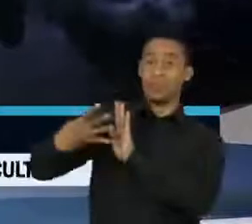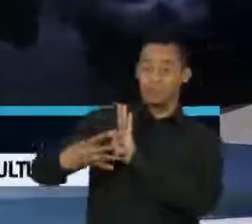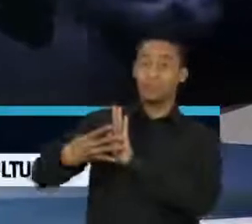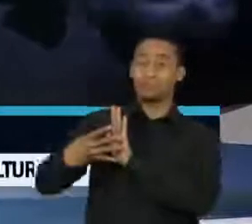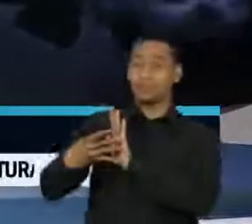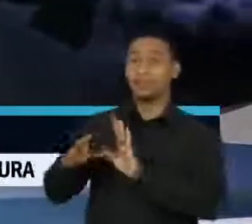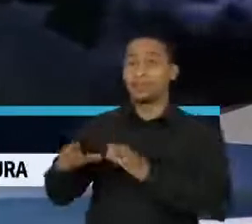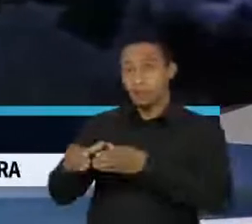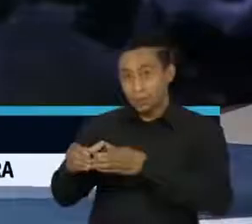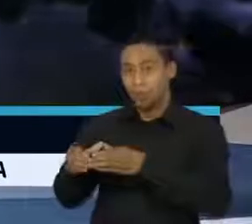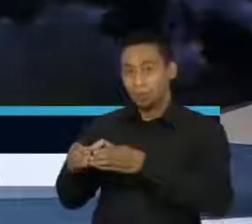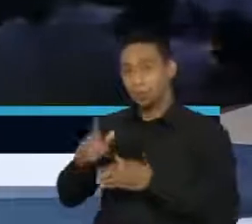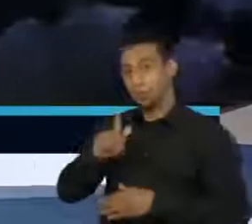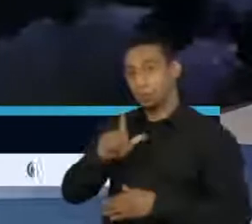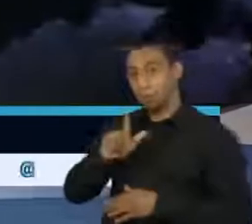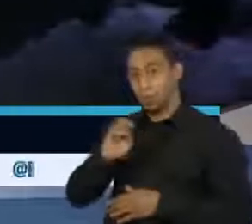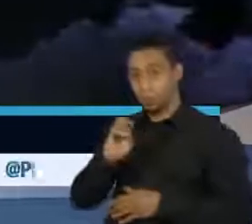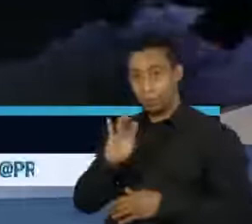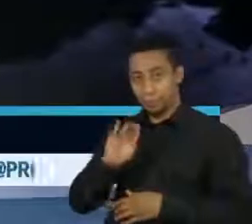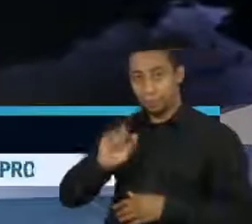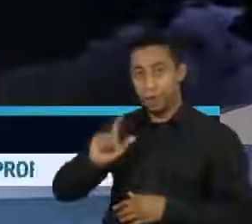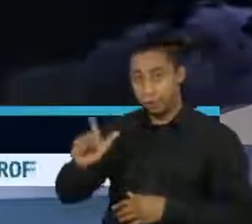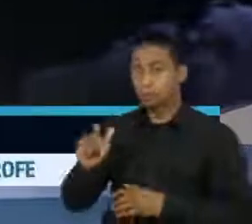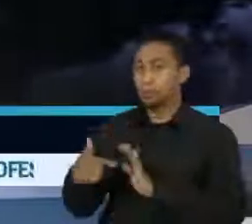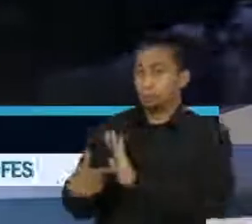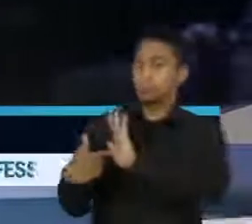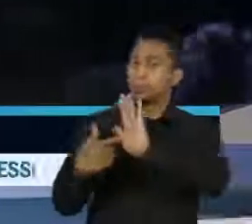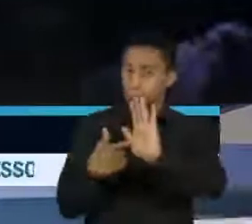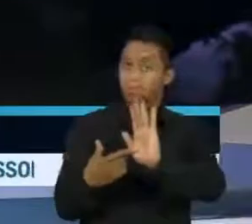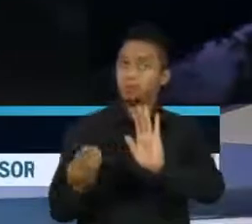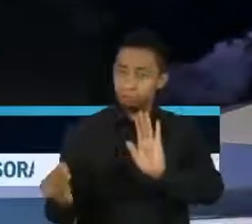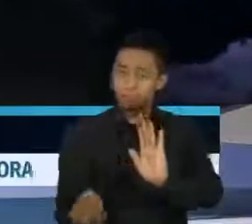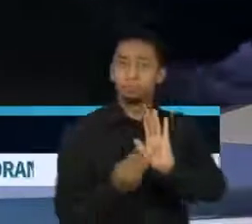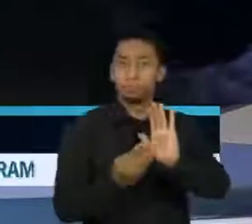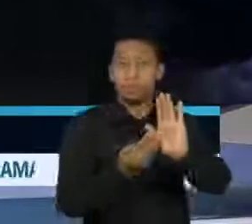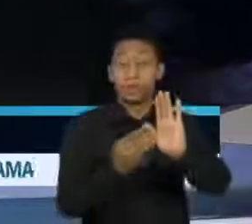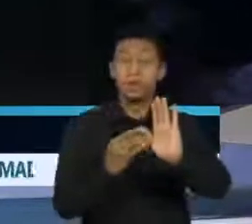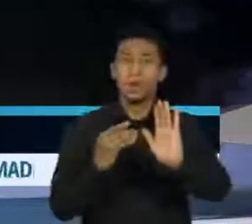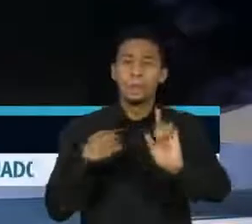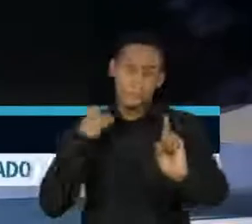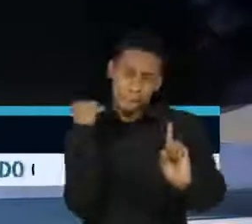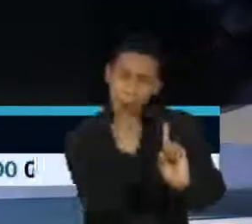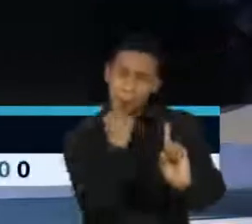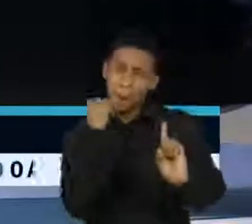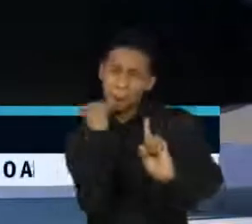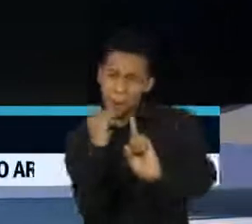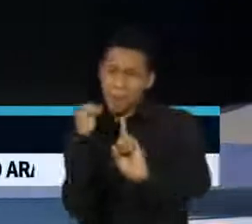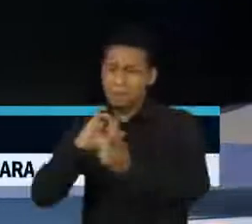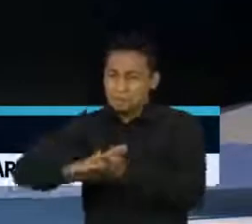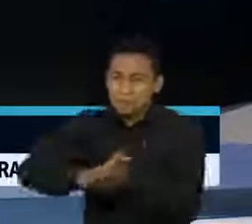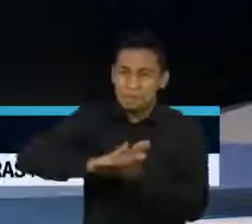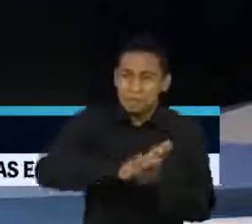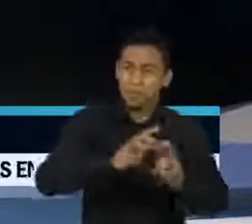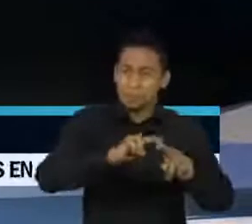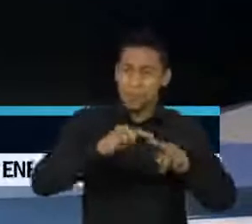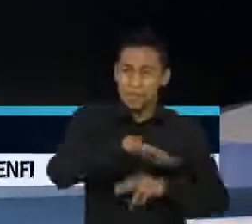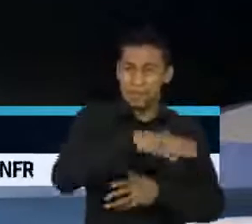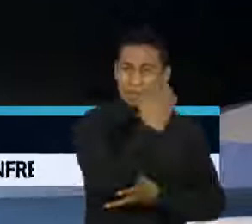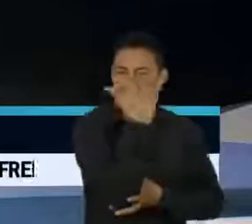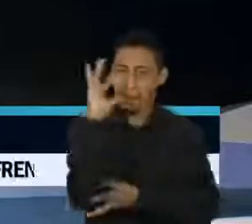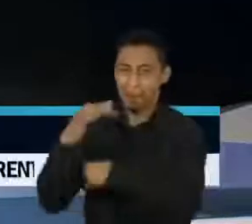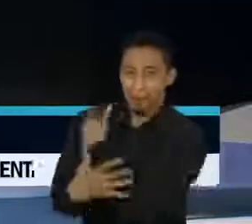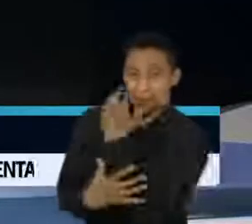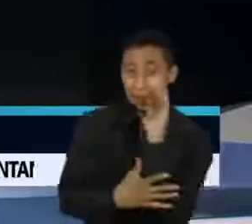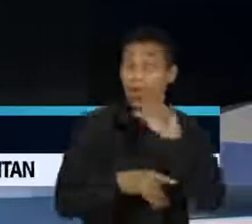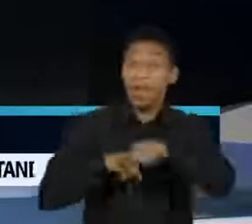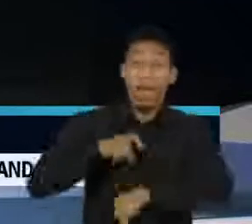Whiteness, divulgado nesta segunda-feira. De acordo com a publicação, o número de assassinatos ligados às causas ambientais no mundo bateu